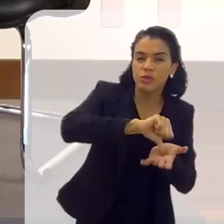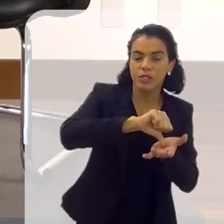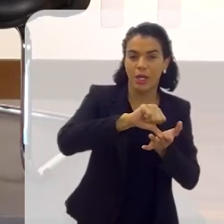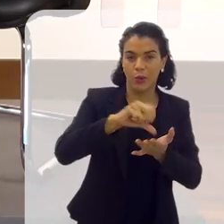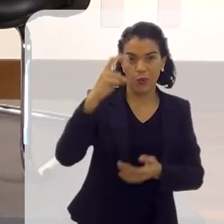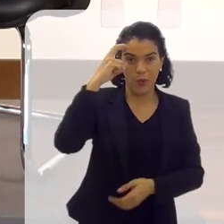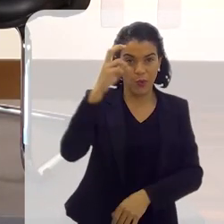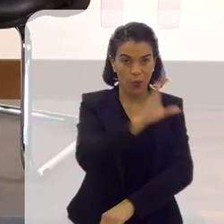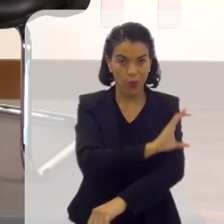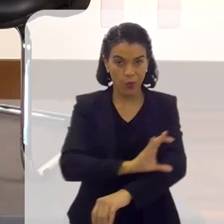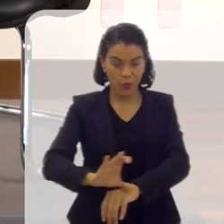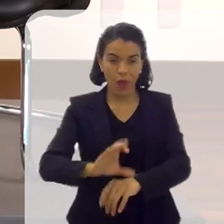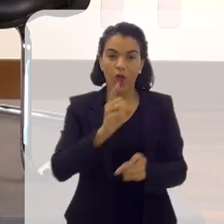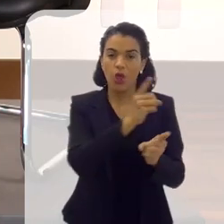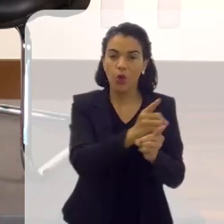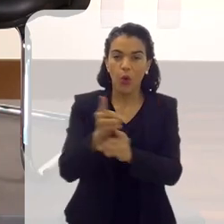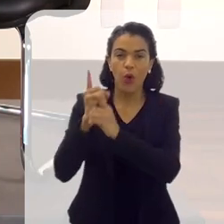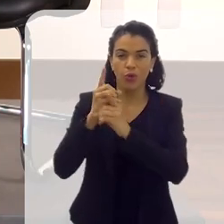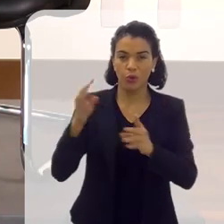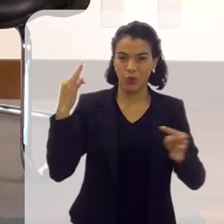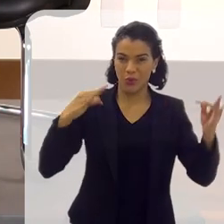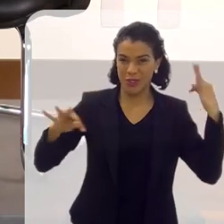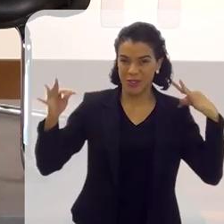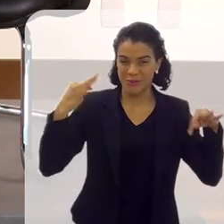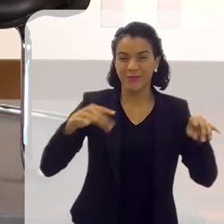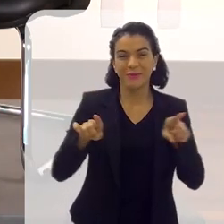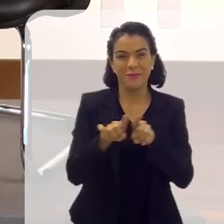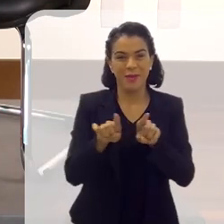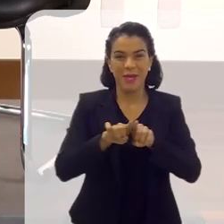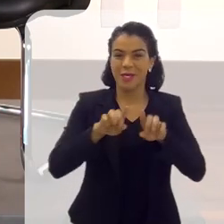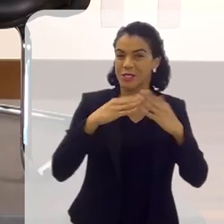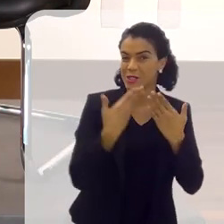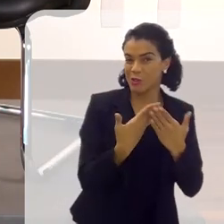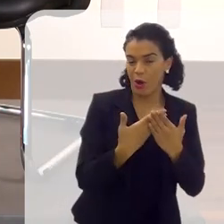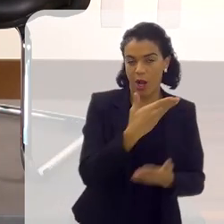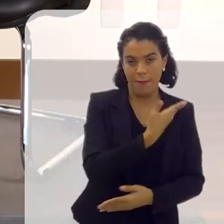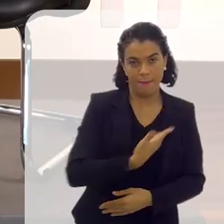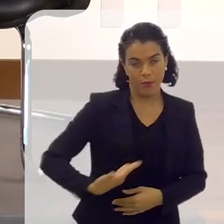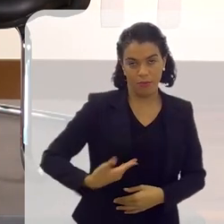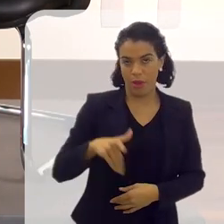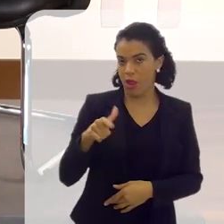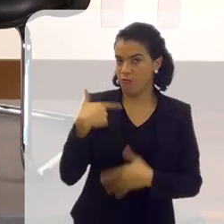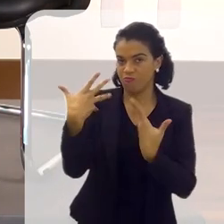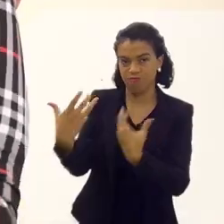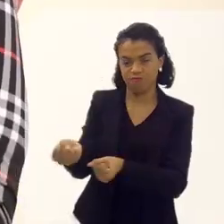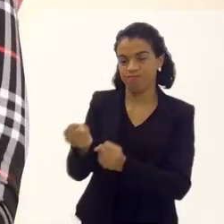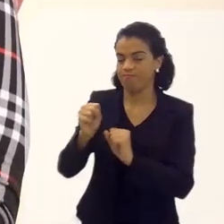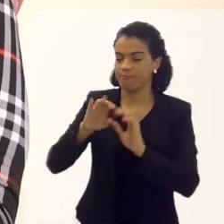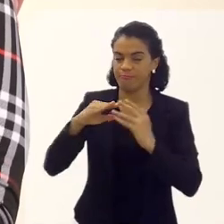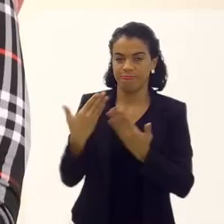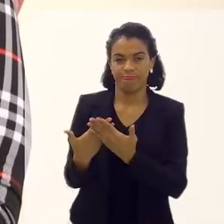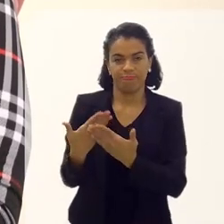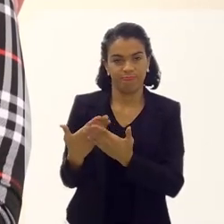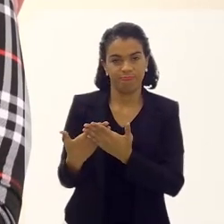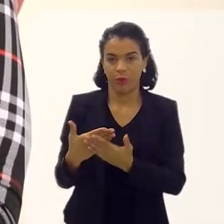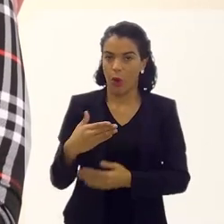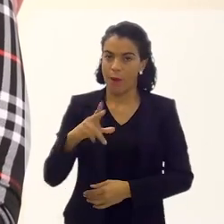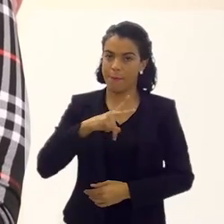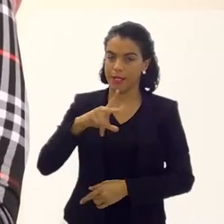e pontos turísticos, como em escolas públicas. Eu não faço em escolas particulares. Então,